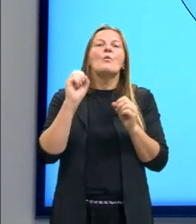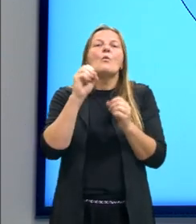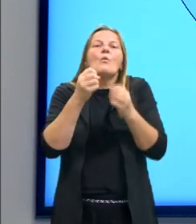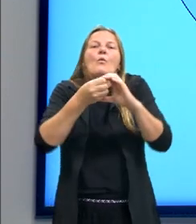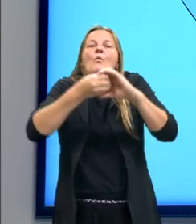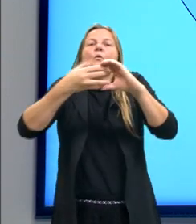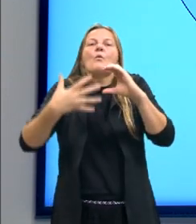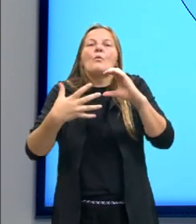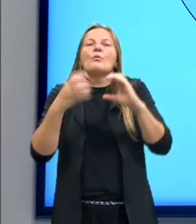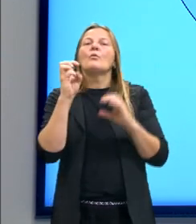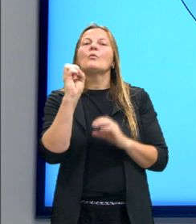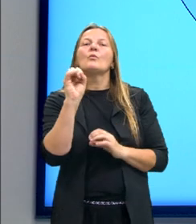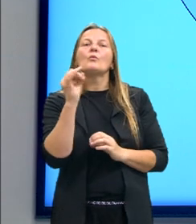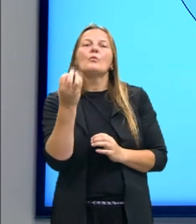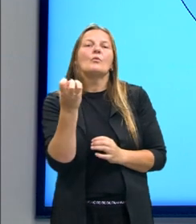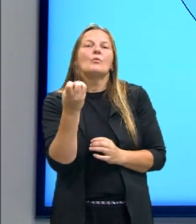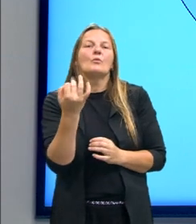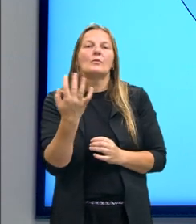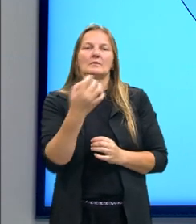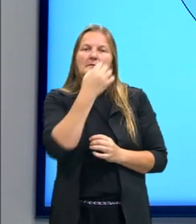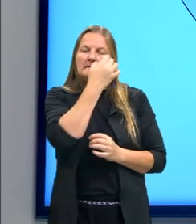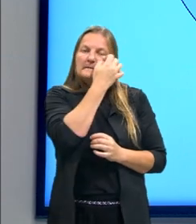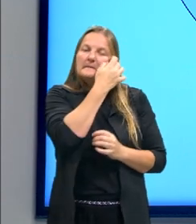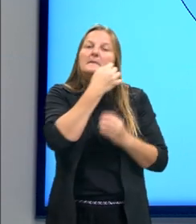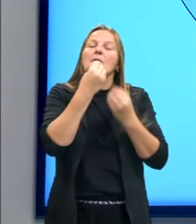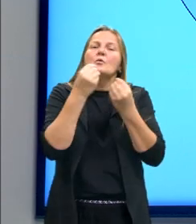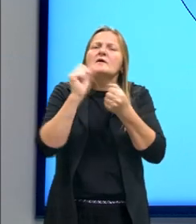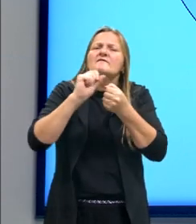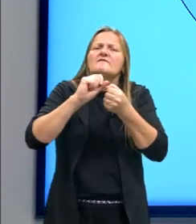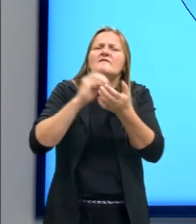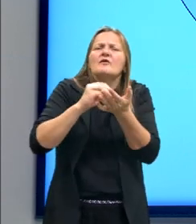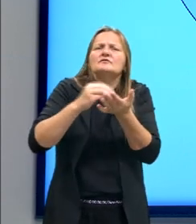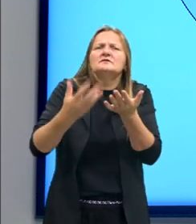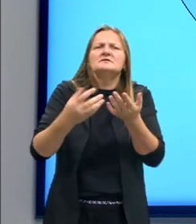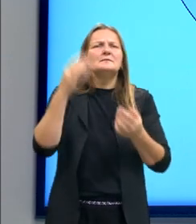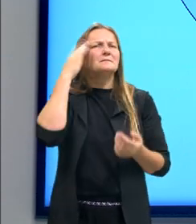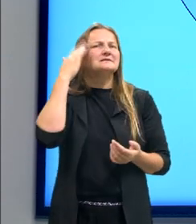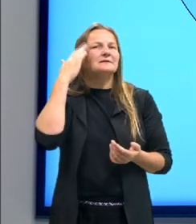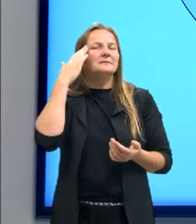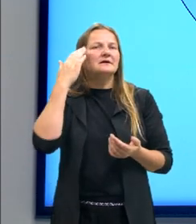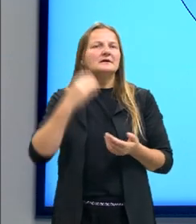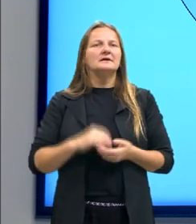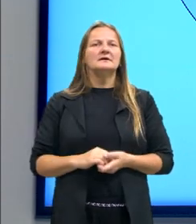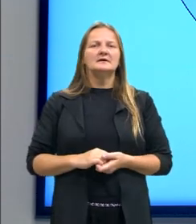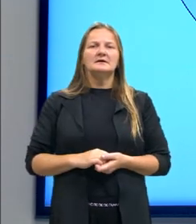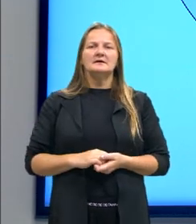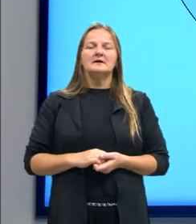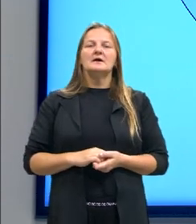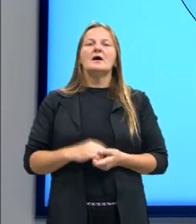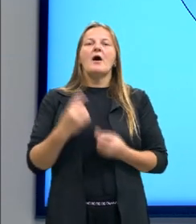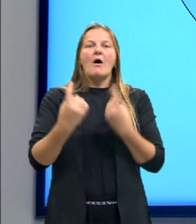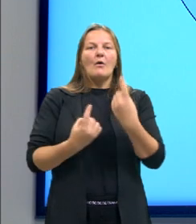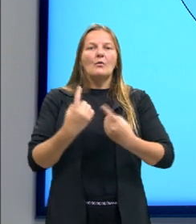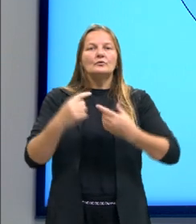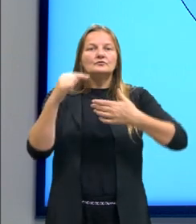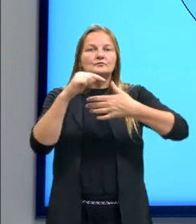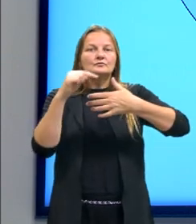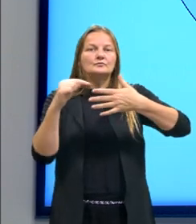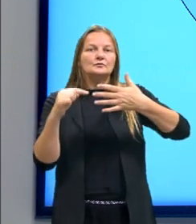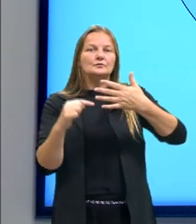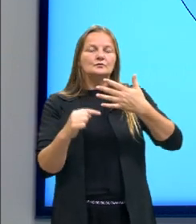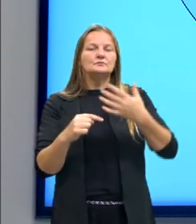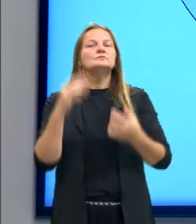competências? Elas exigem que a gente saiba alguns pontos específicos para